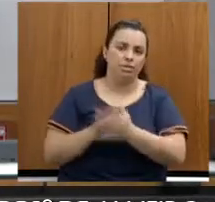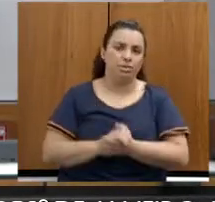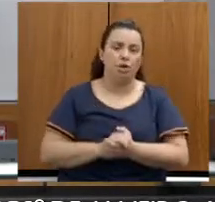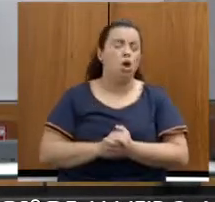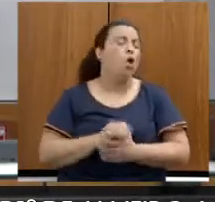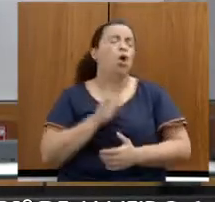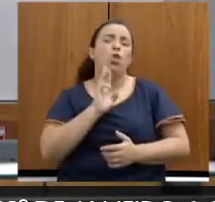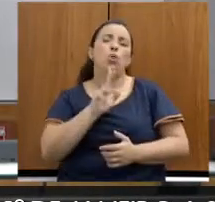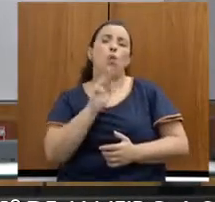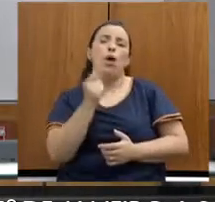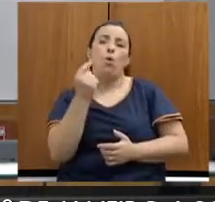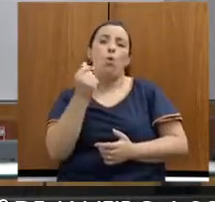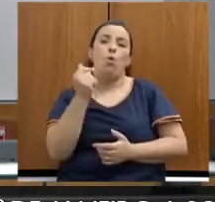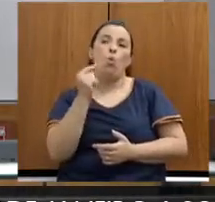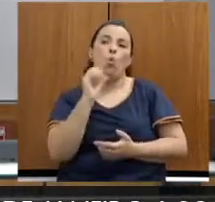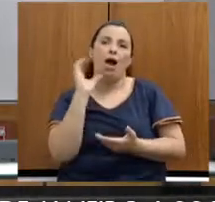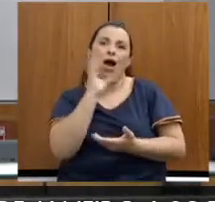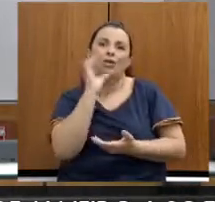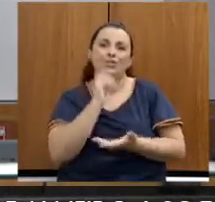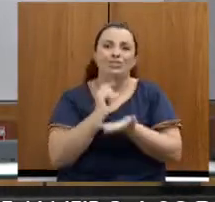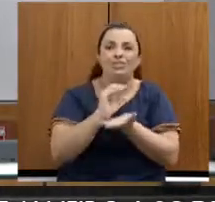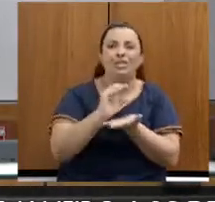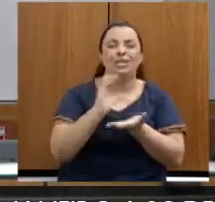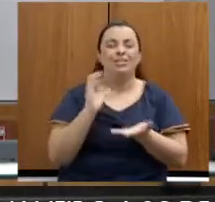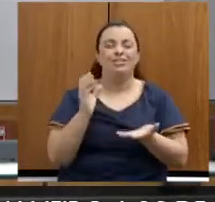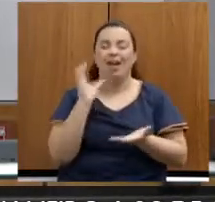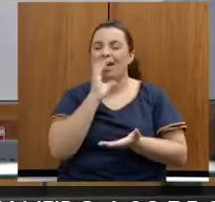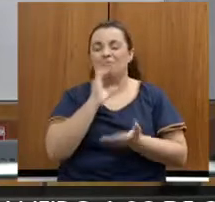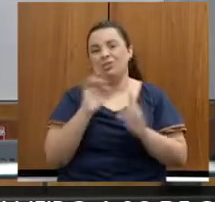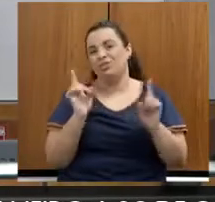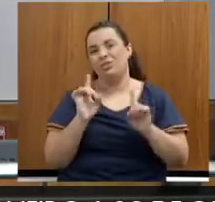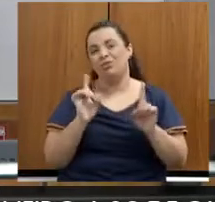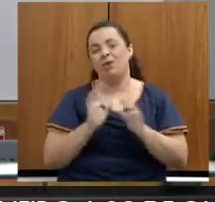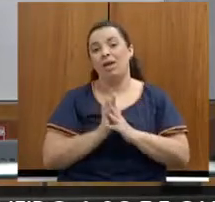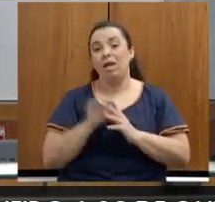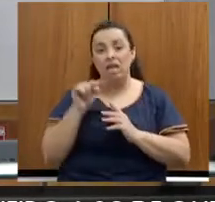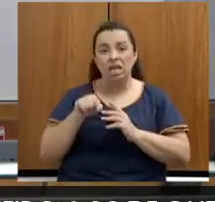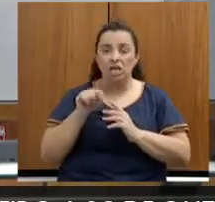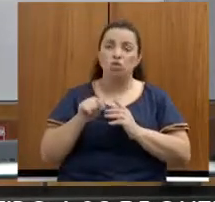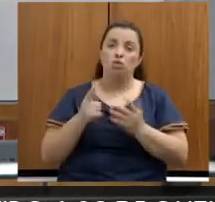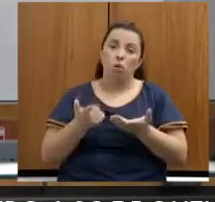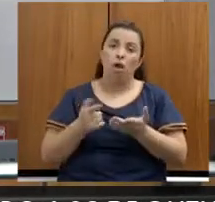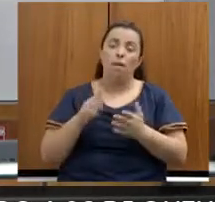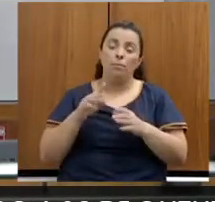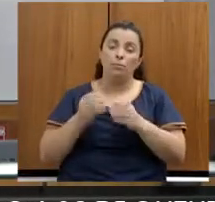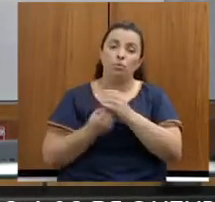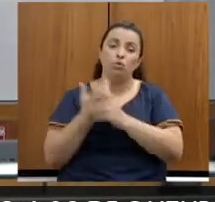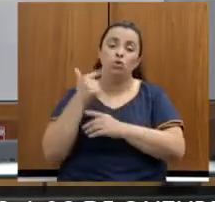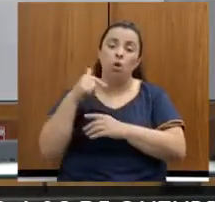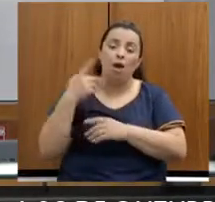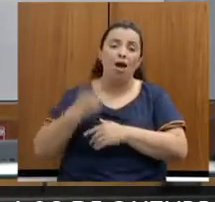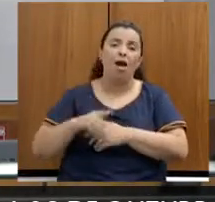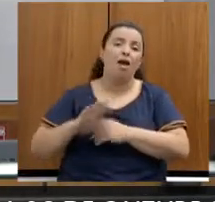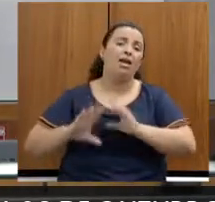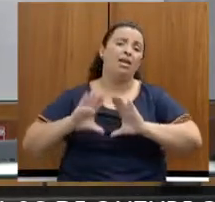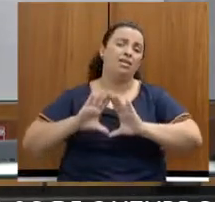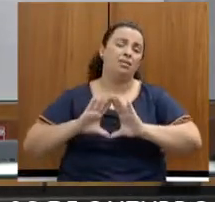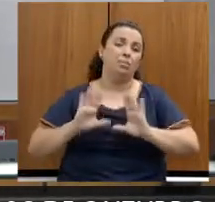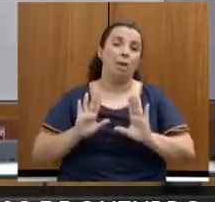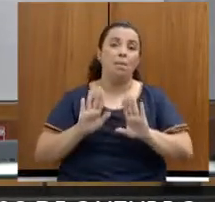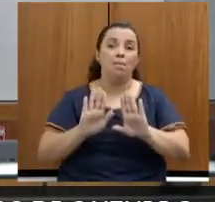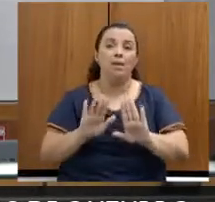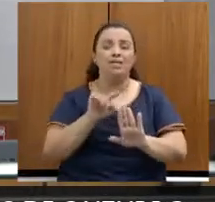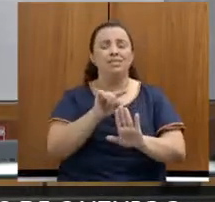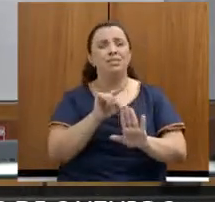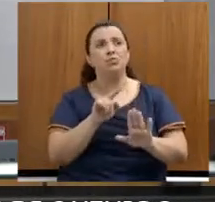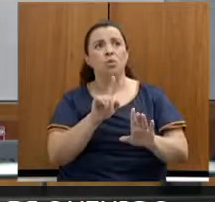foi aquele criado pela Assembleia Legislativa. Então, essa, para mim, é uma questão estruturante, porque o Estado